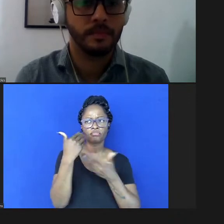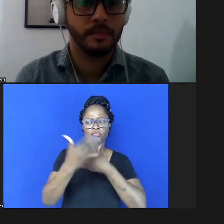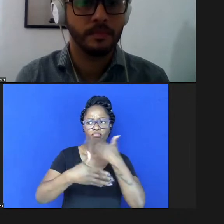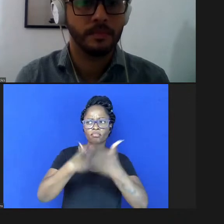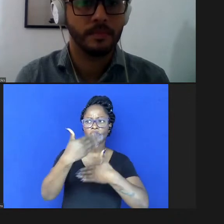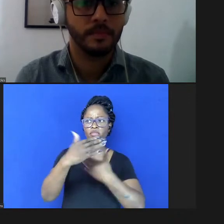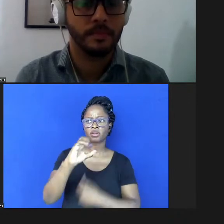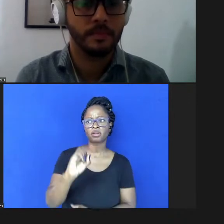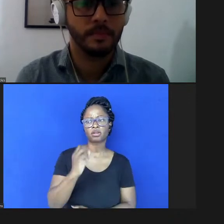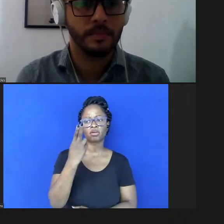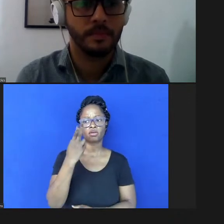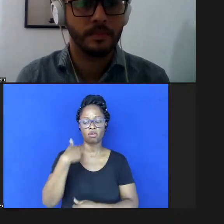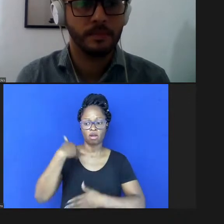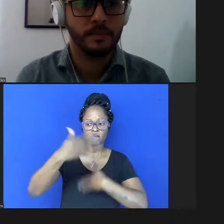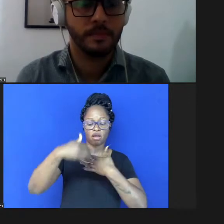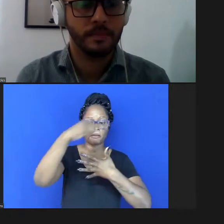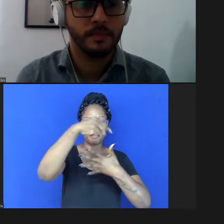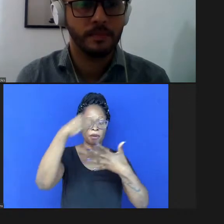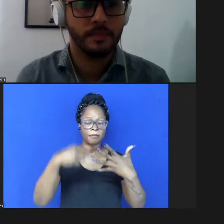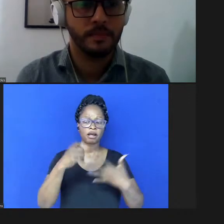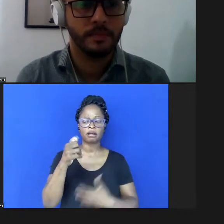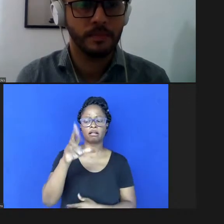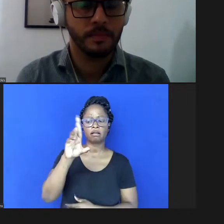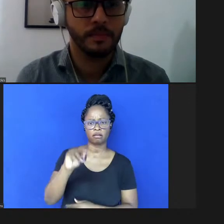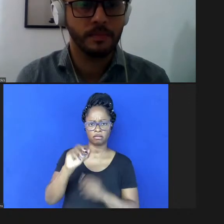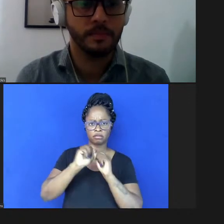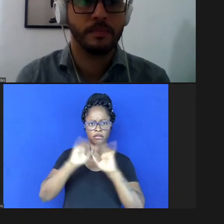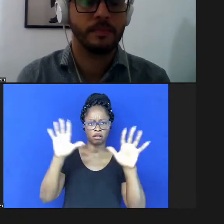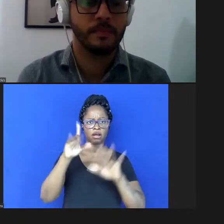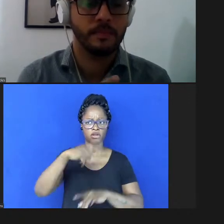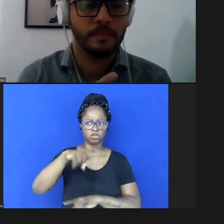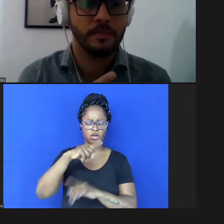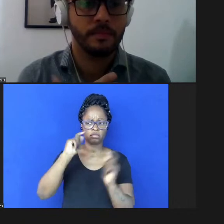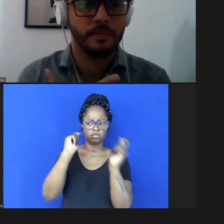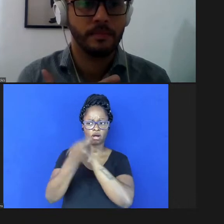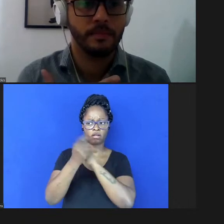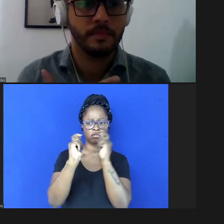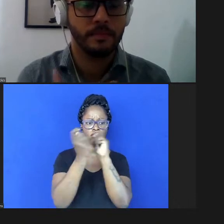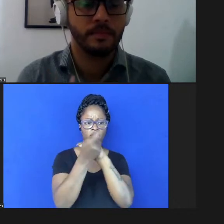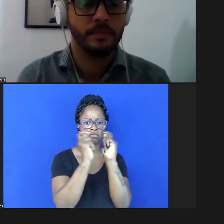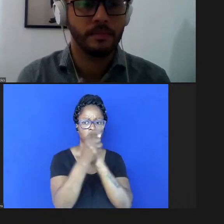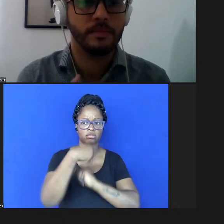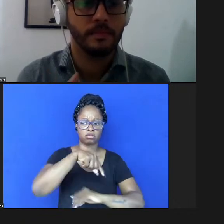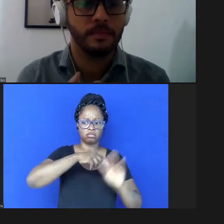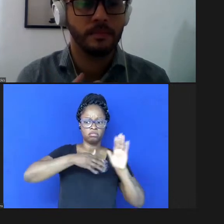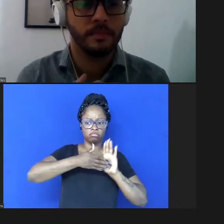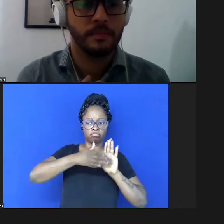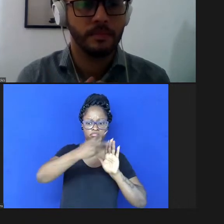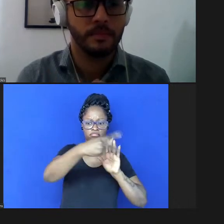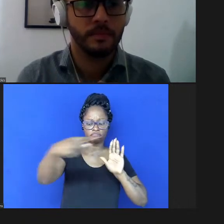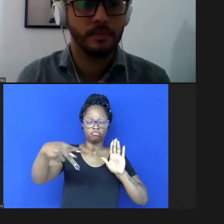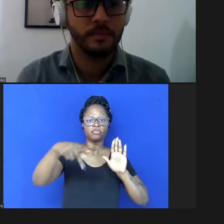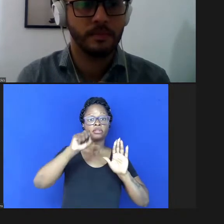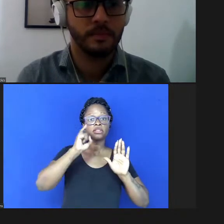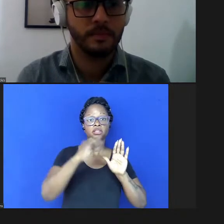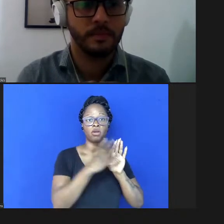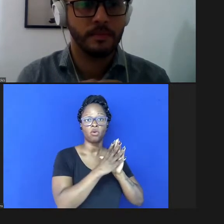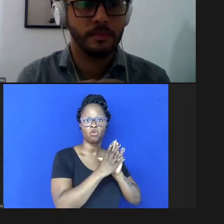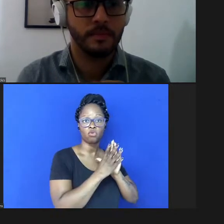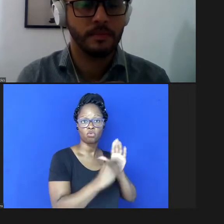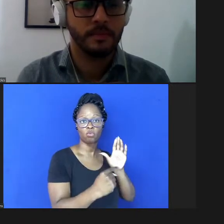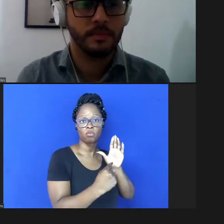diretrizes bastante claras e eles vão se adequar ao que nós estamos propondo se o modelo for